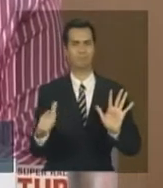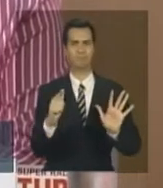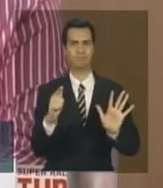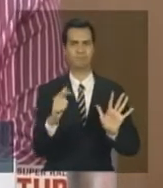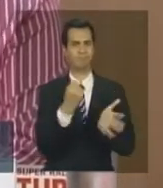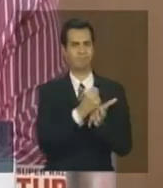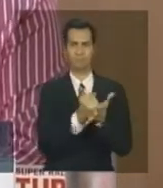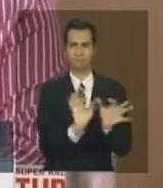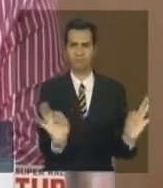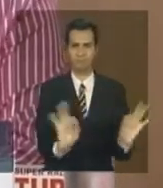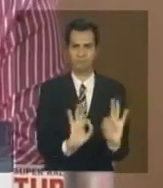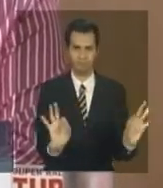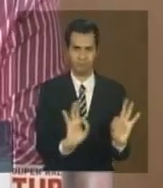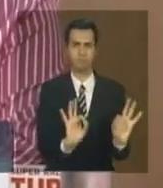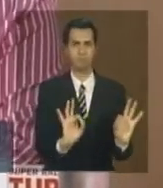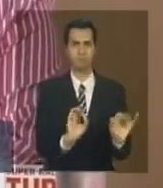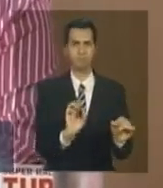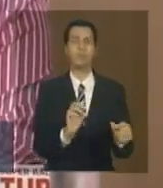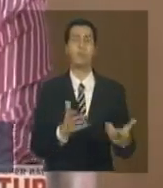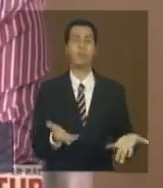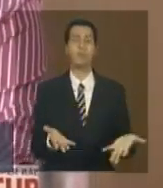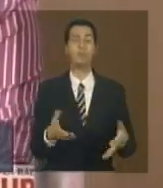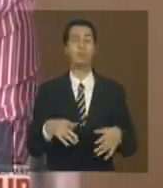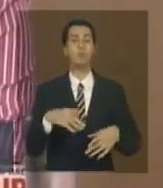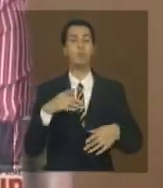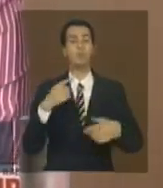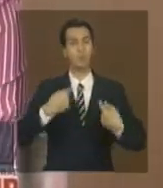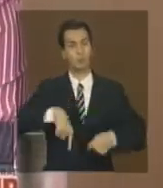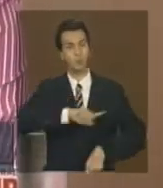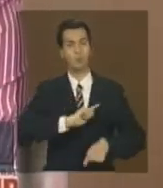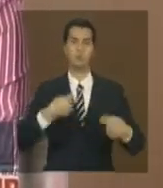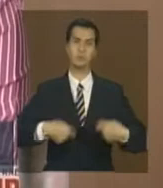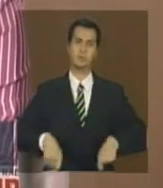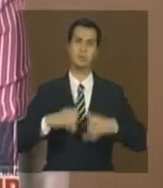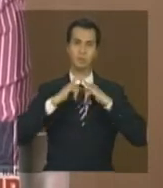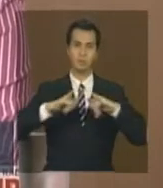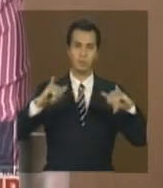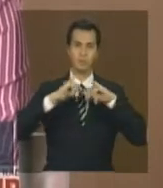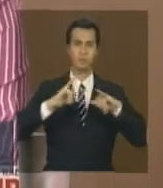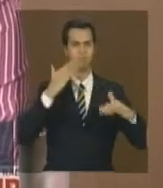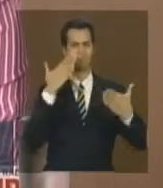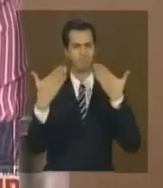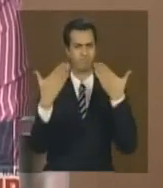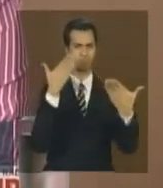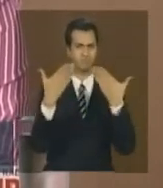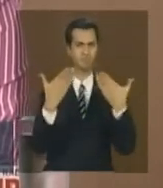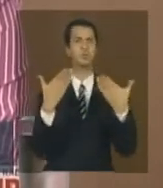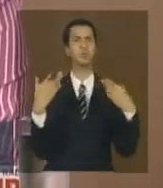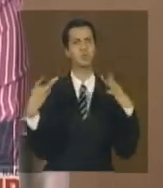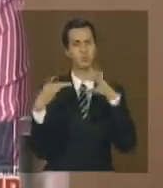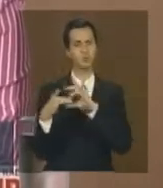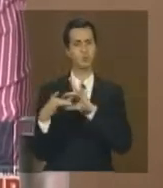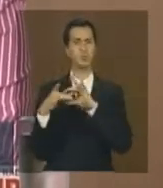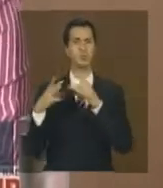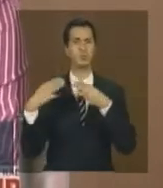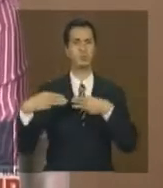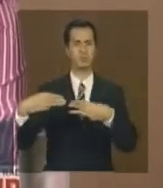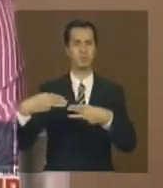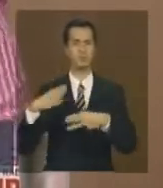olhar, essa qualificação da informação, é o que o Ministério vai perseguir em parceria com o Ministério de Ciência e Tecnologia